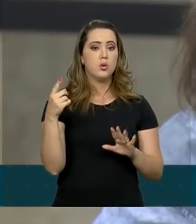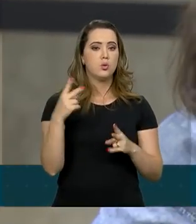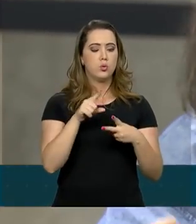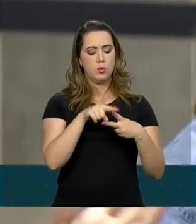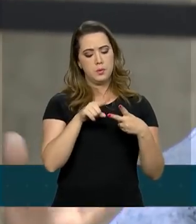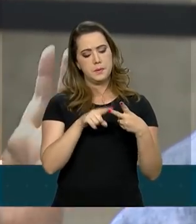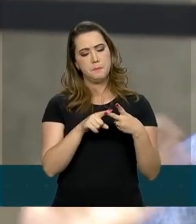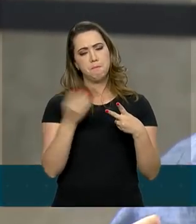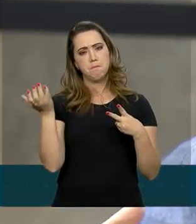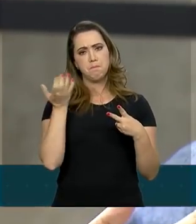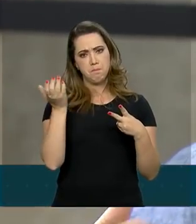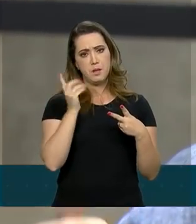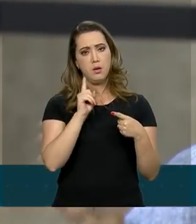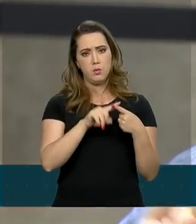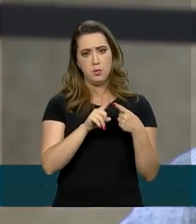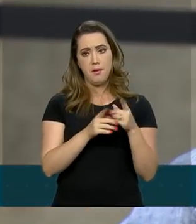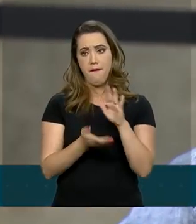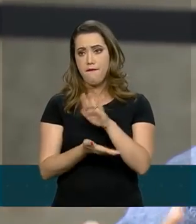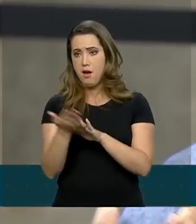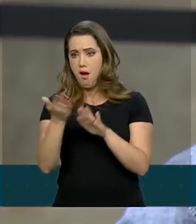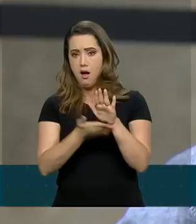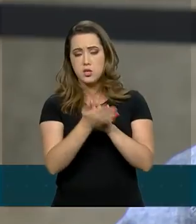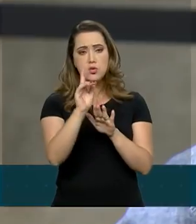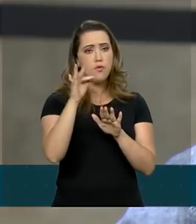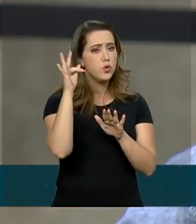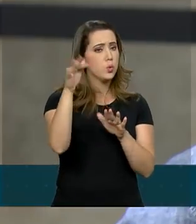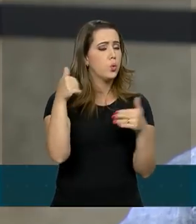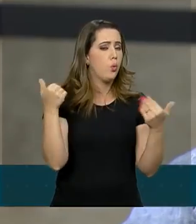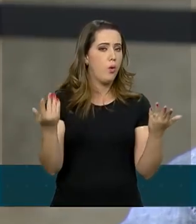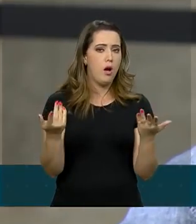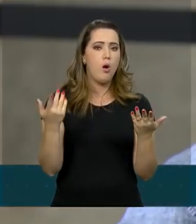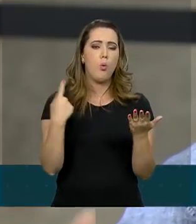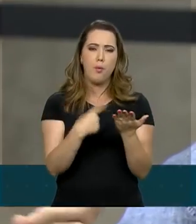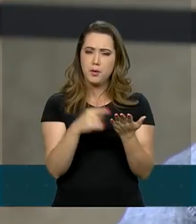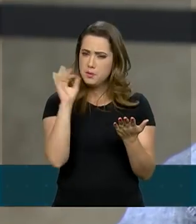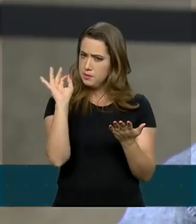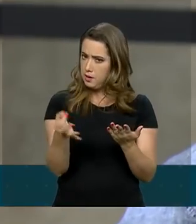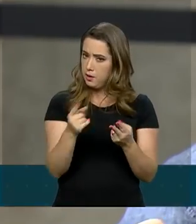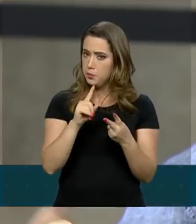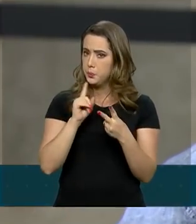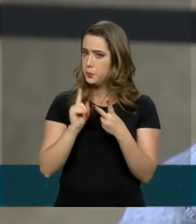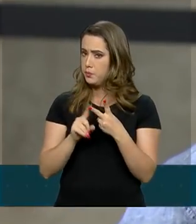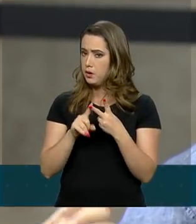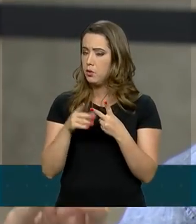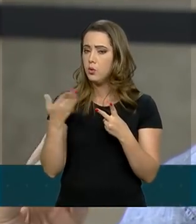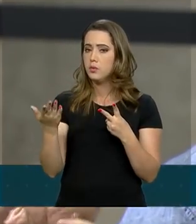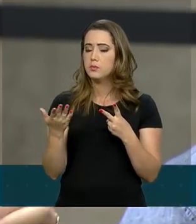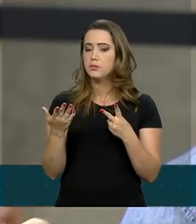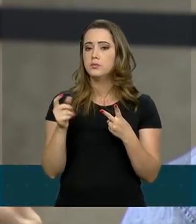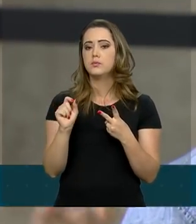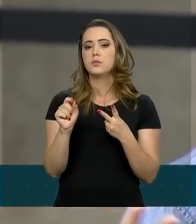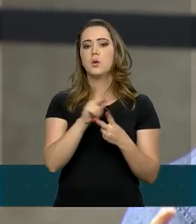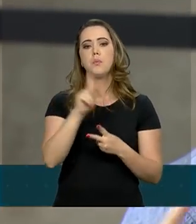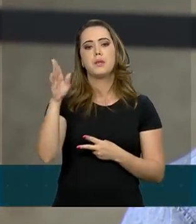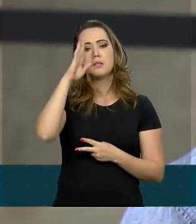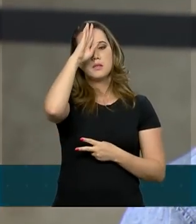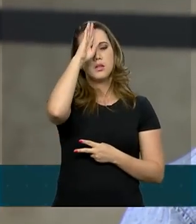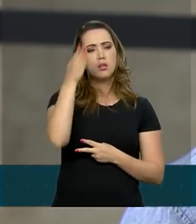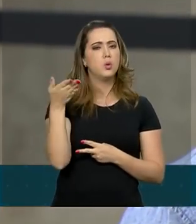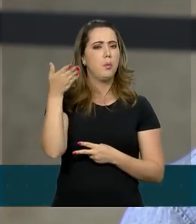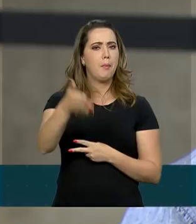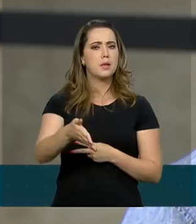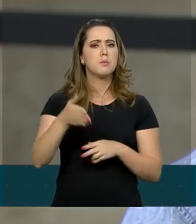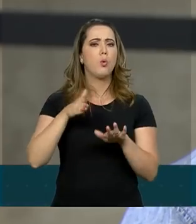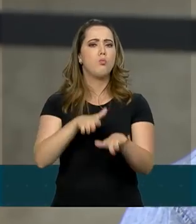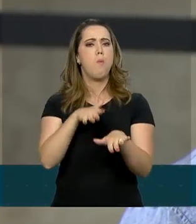saber das viagens do presidente, quais são as próximas, o que a gente já tem confirmado, e a minha outra questão é o seguinte, o presidente não participou das